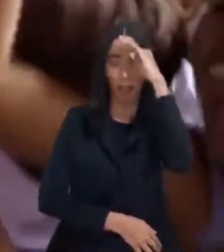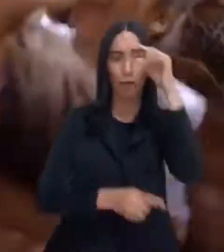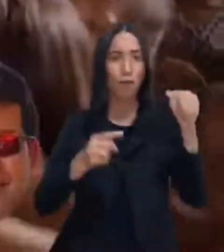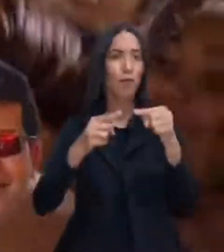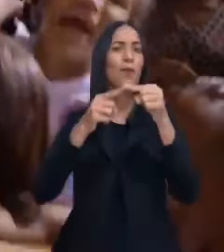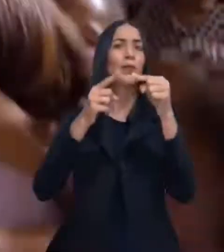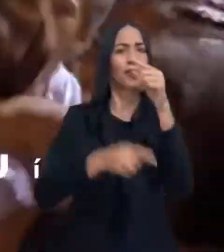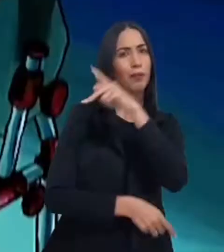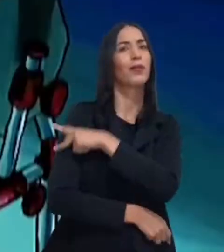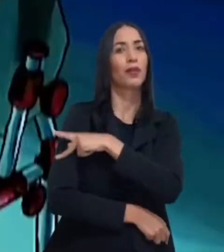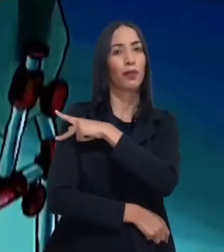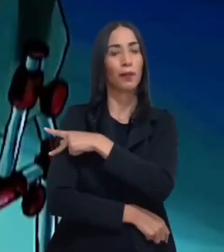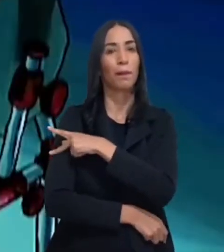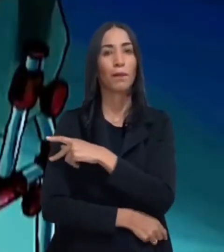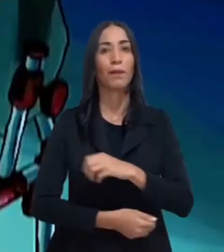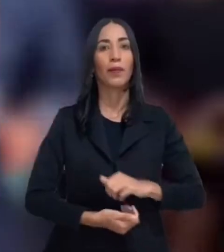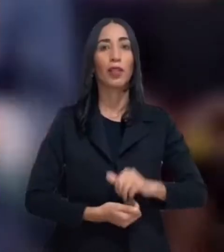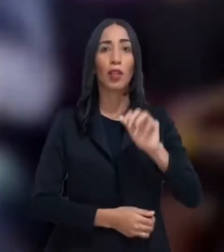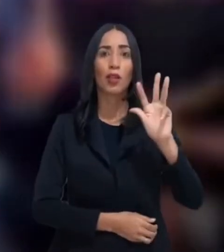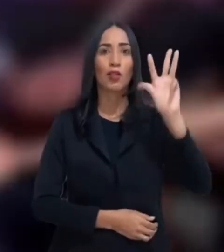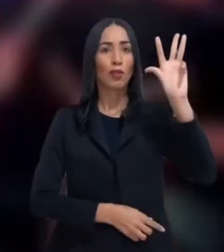Brasil e Rafael para o Piauí.